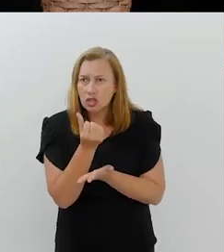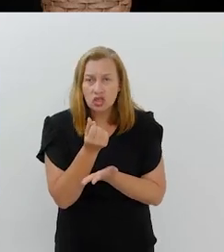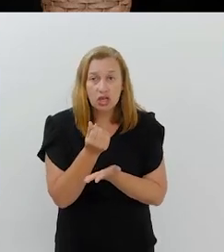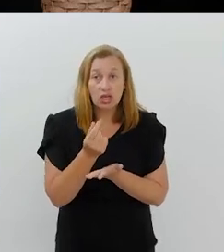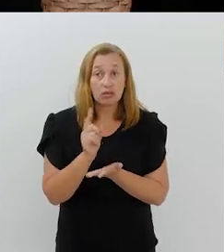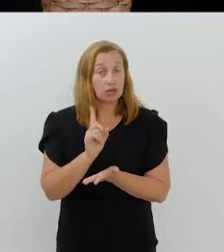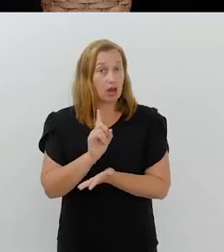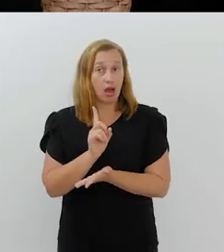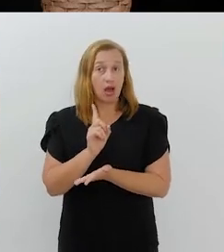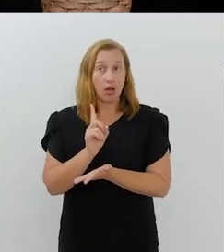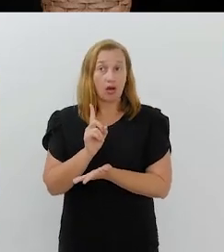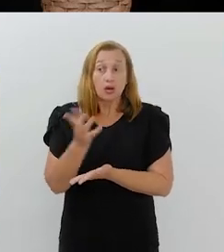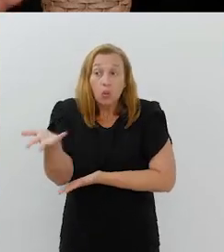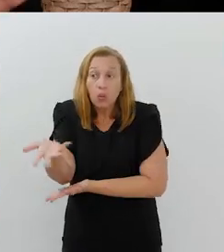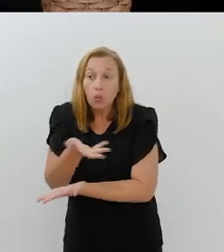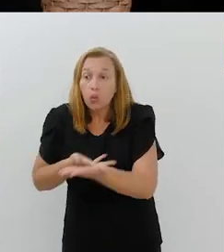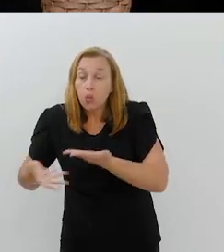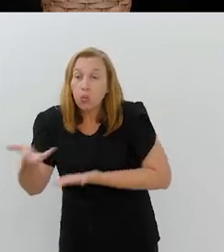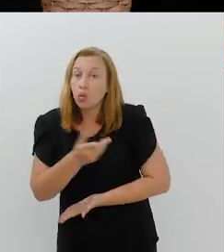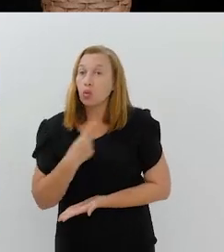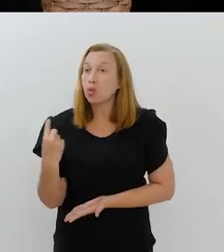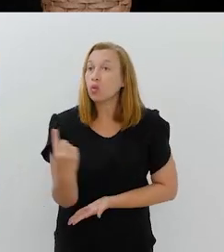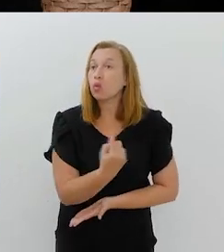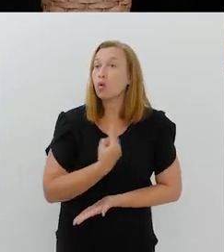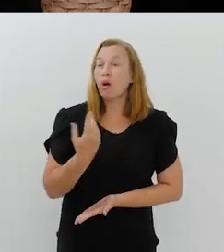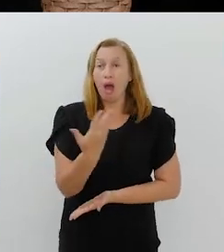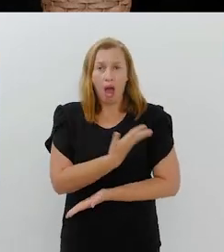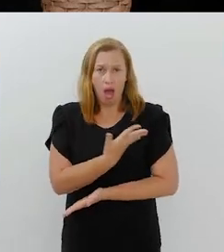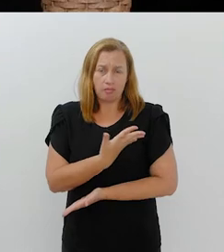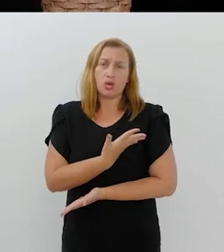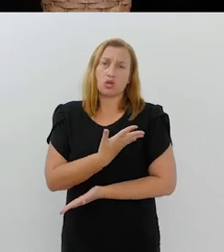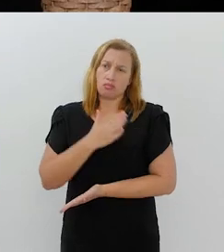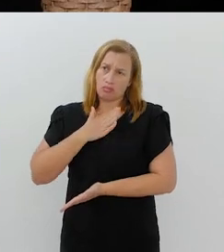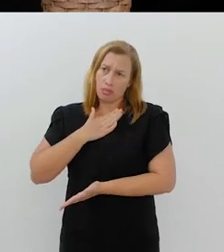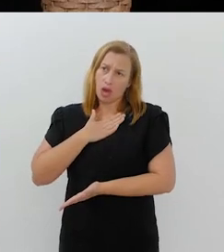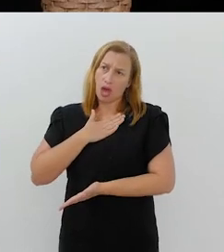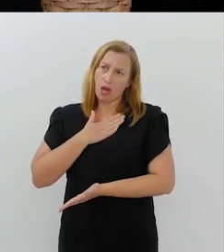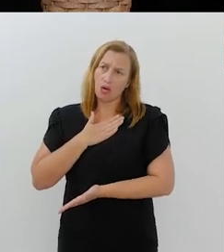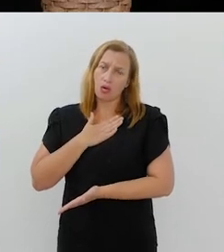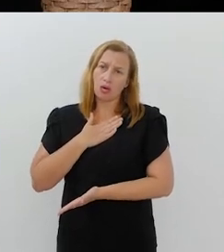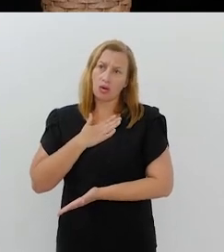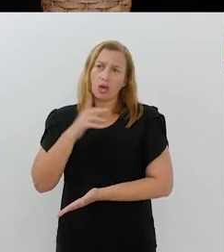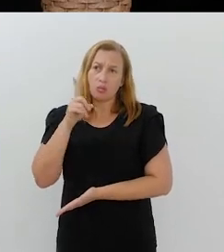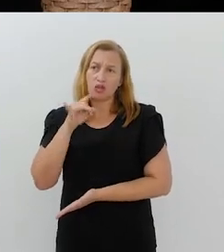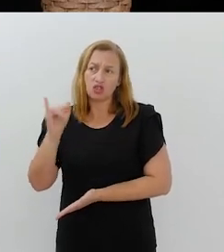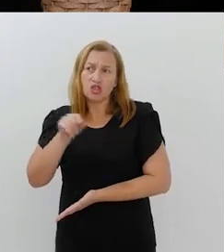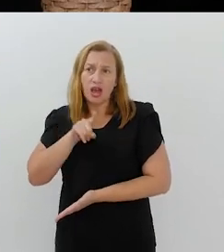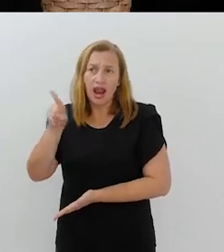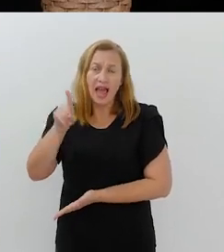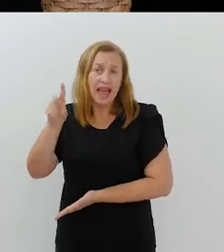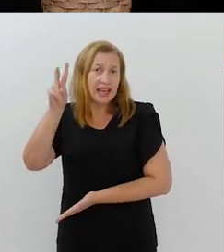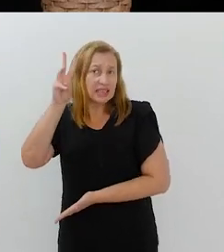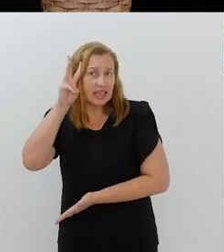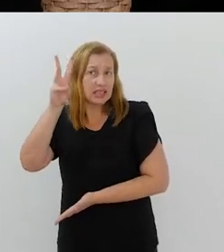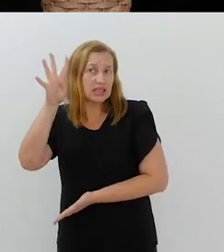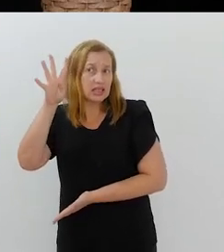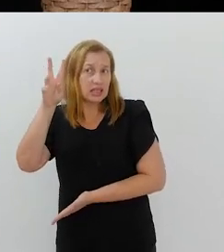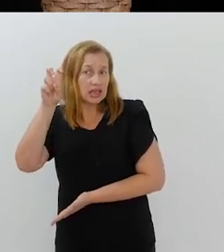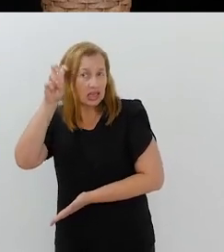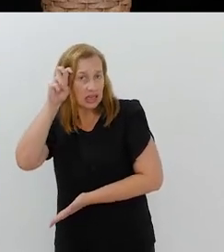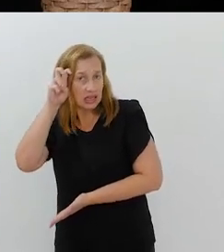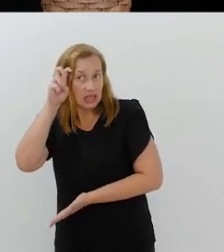isso é feito entre nós. Tem amigo, tem amigo meu, o meu dia lá no Recreio era terça e quinta.